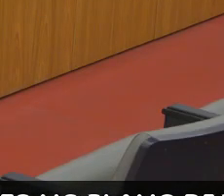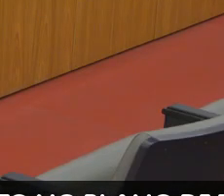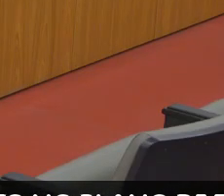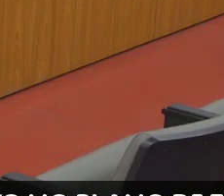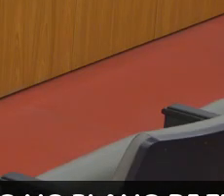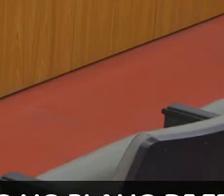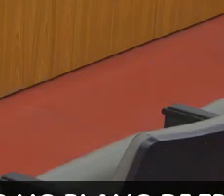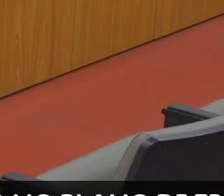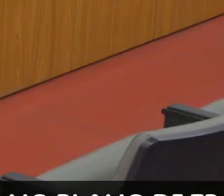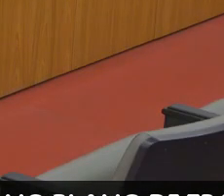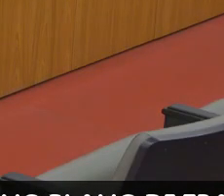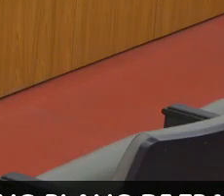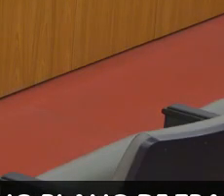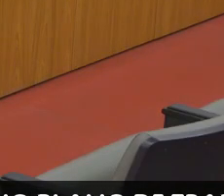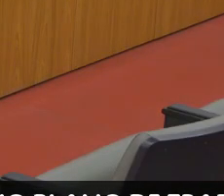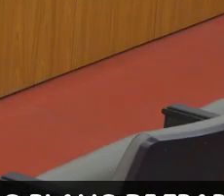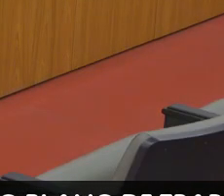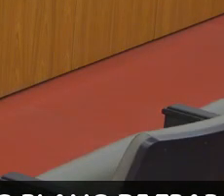deputado,